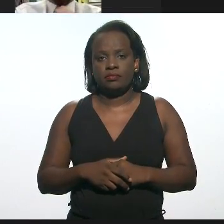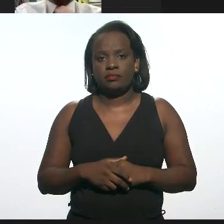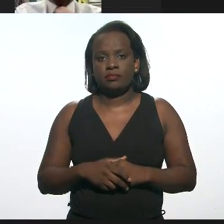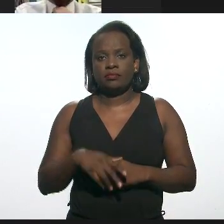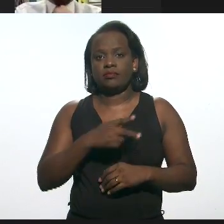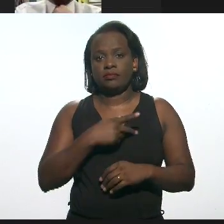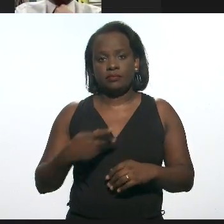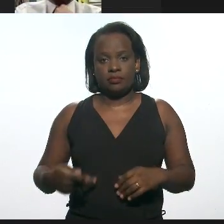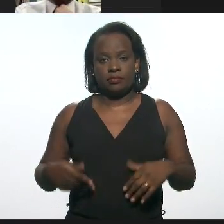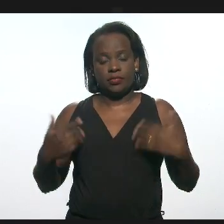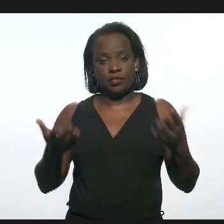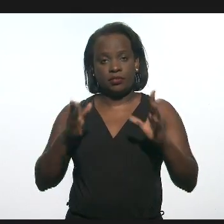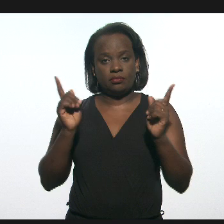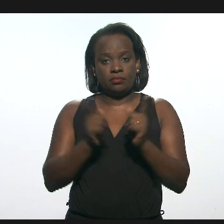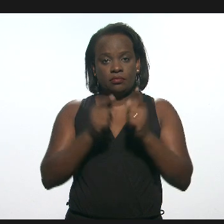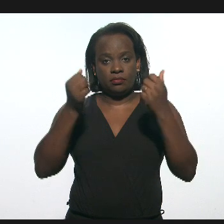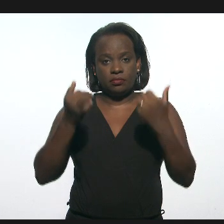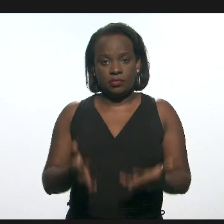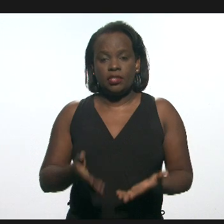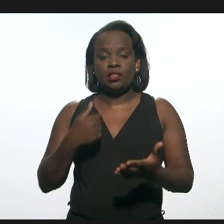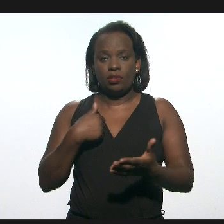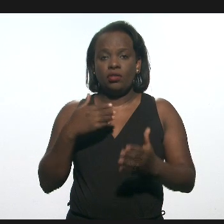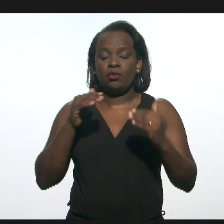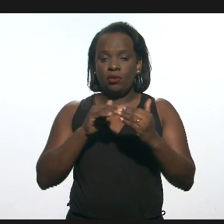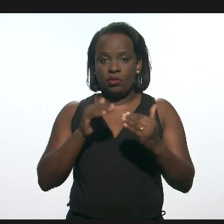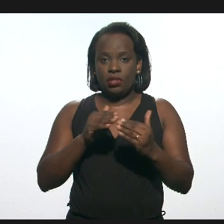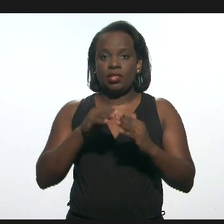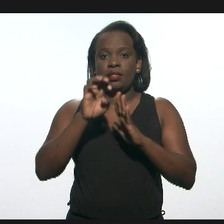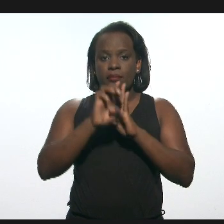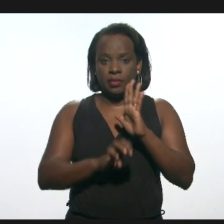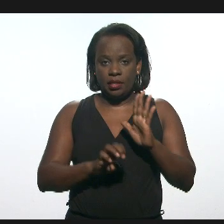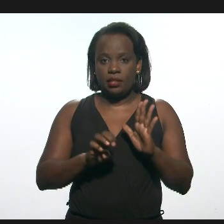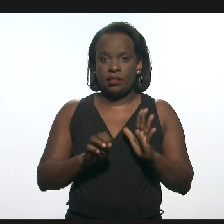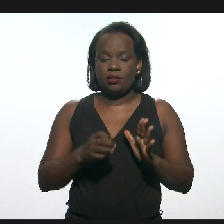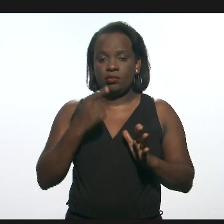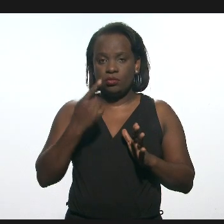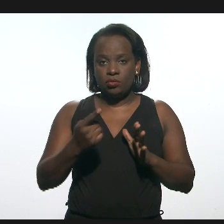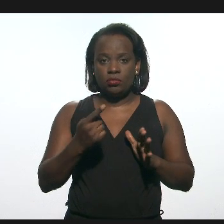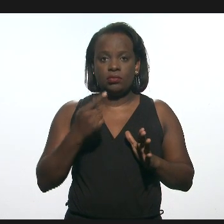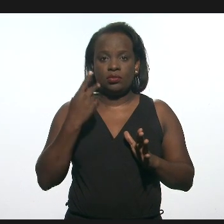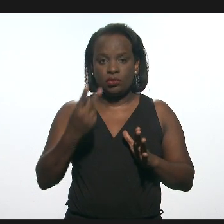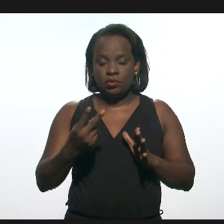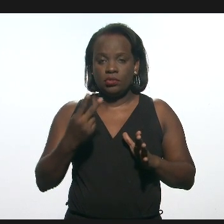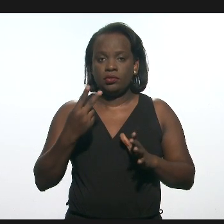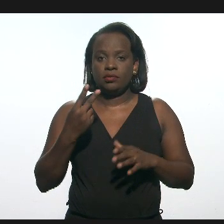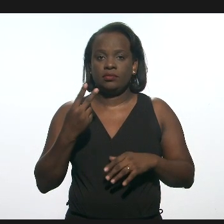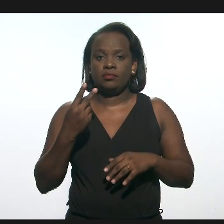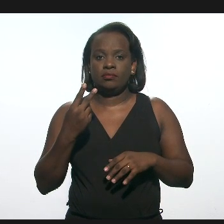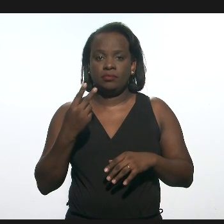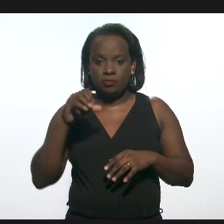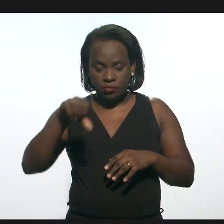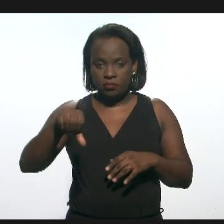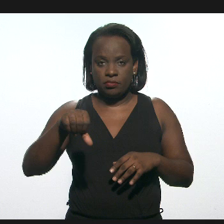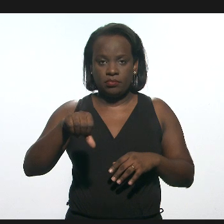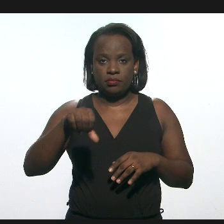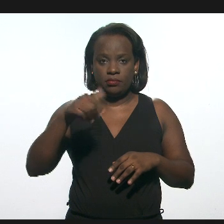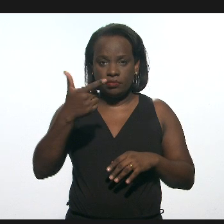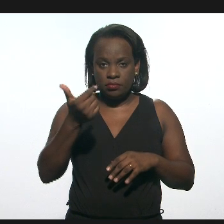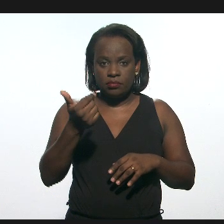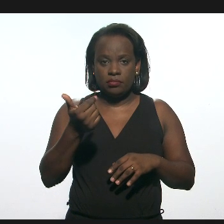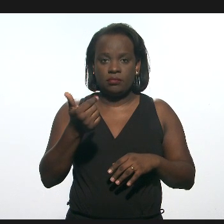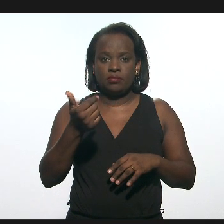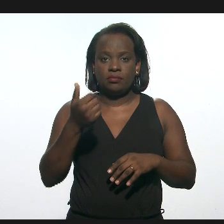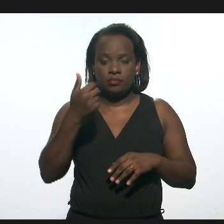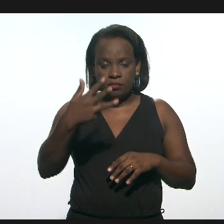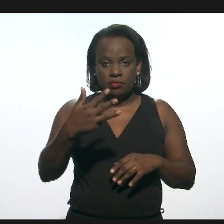Presidente, então eu serei breve, é só para dizer que eu sou favorável às emendas. 1, 2, 9, 12,